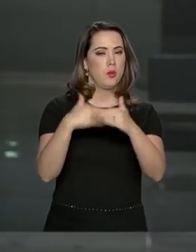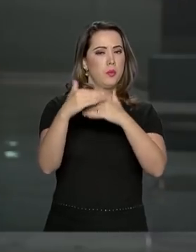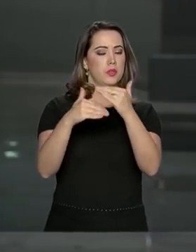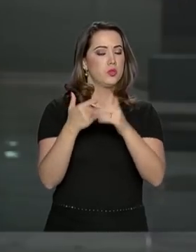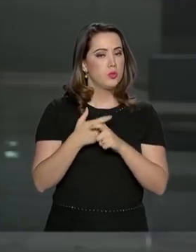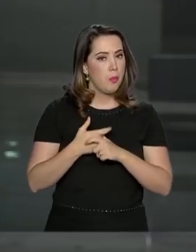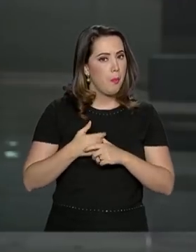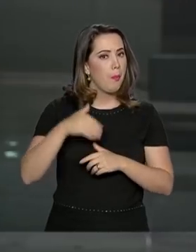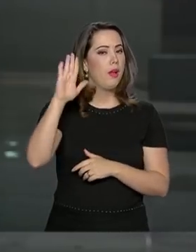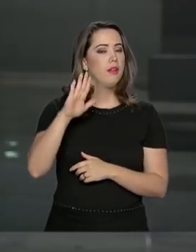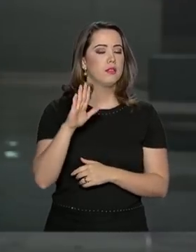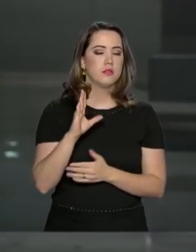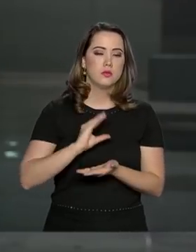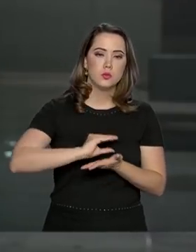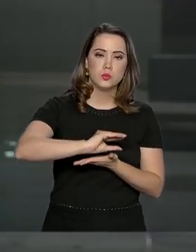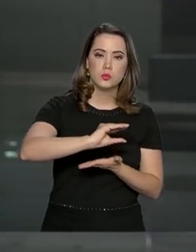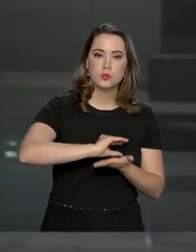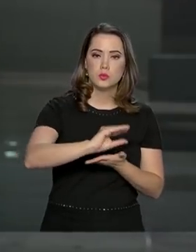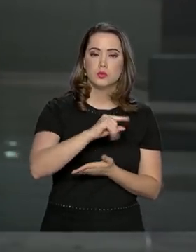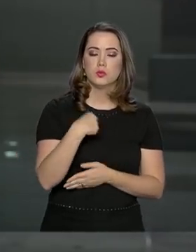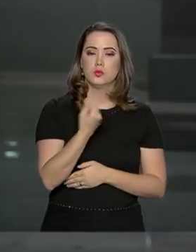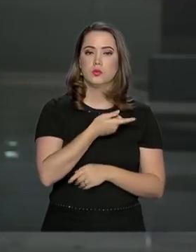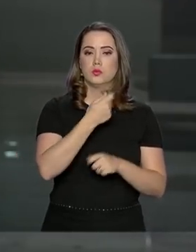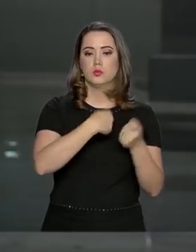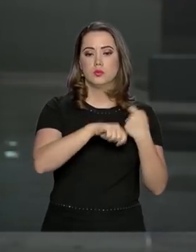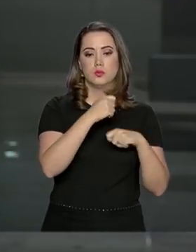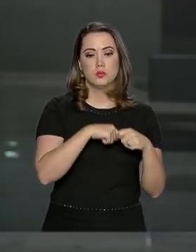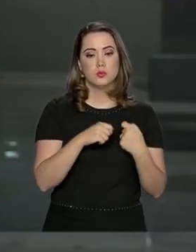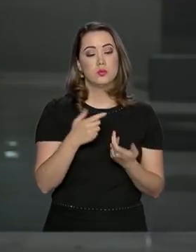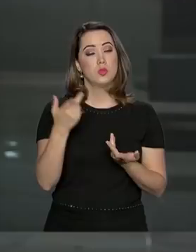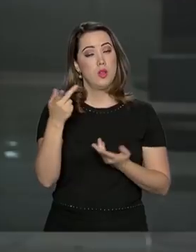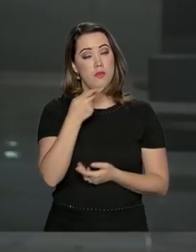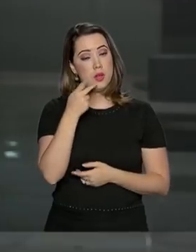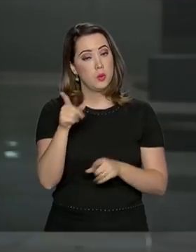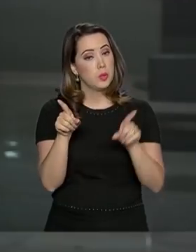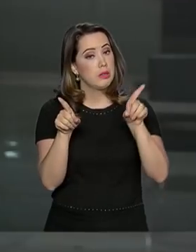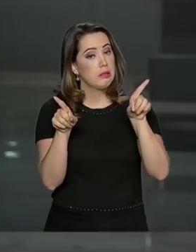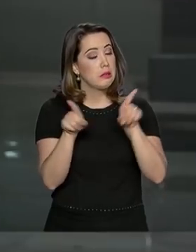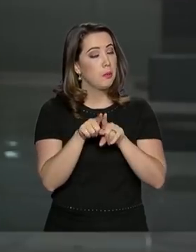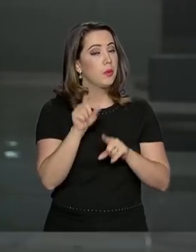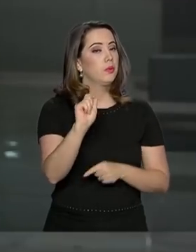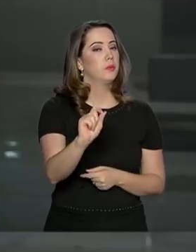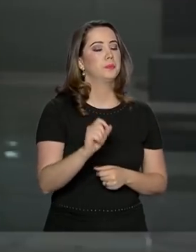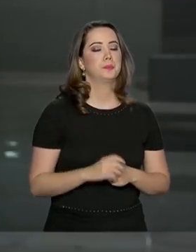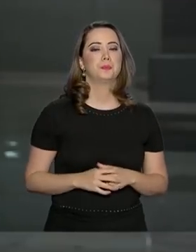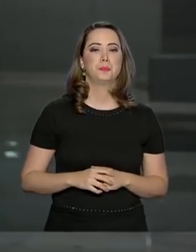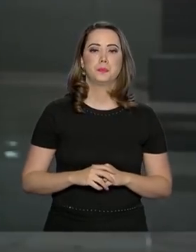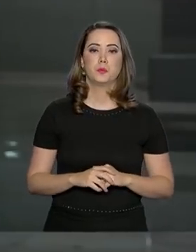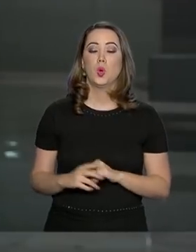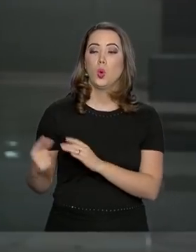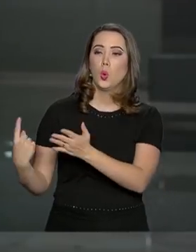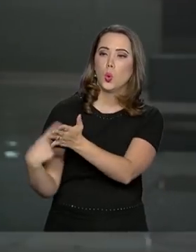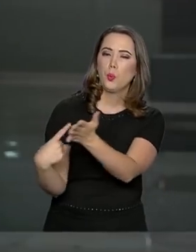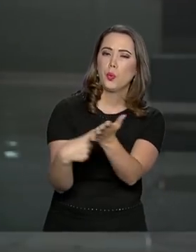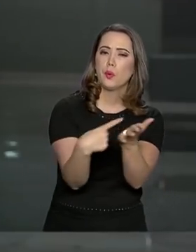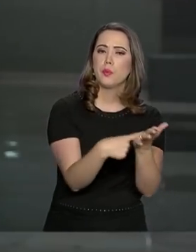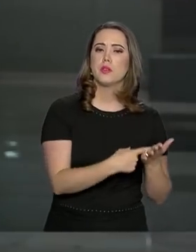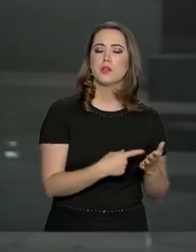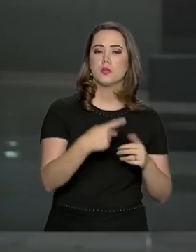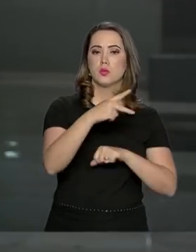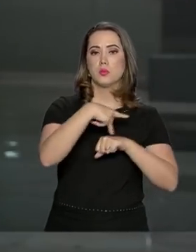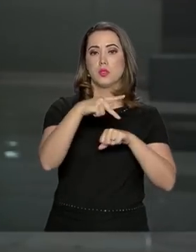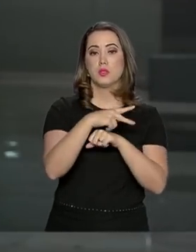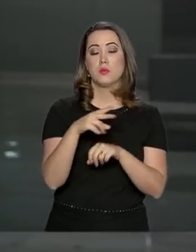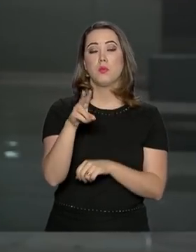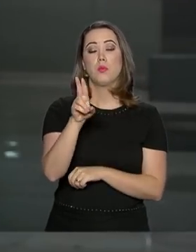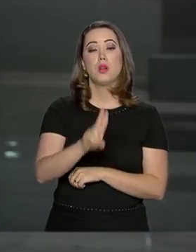ainda mais a injeção de recursos aqui na nossa economia. O porta-voz falou também sobre o acordo feito entre os países para o uso da base